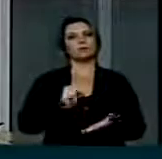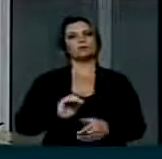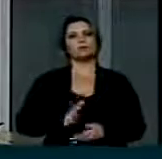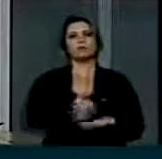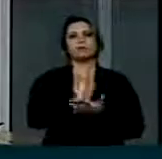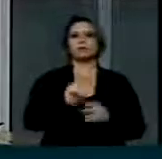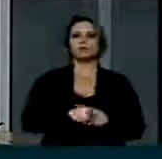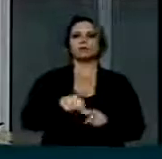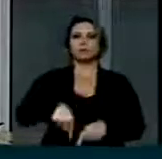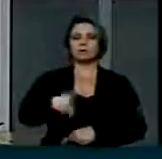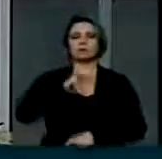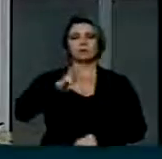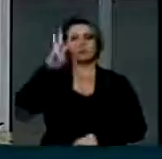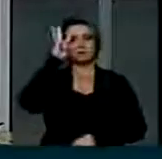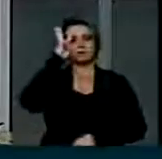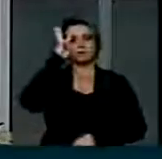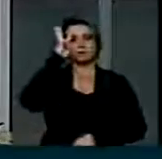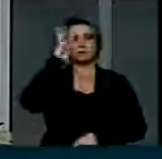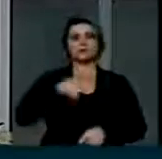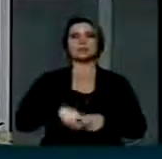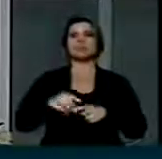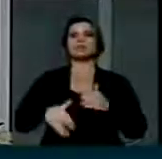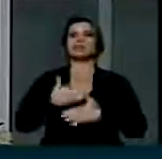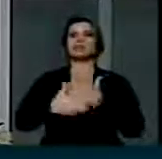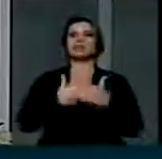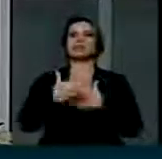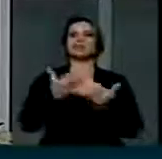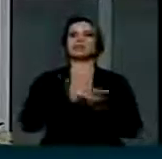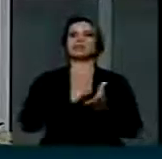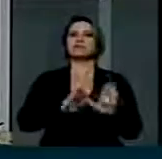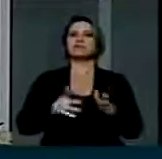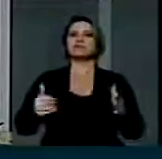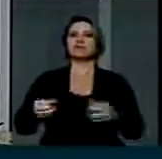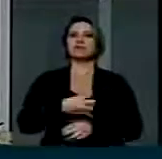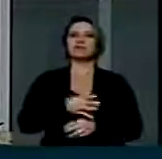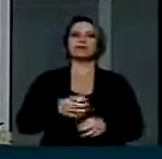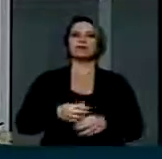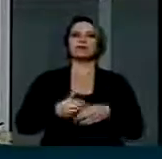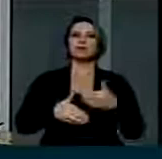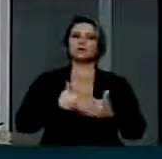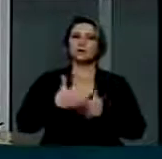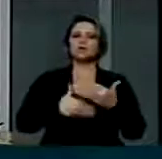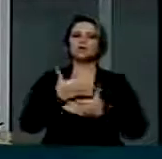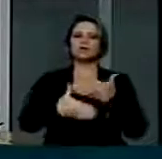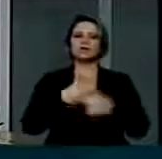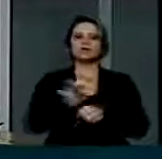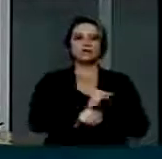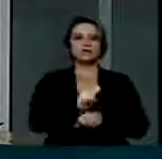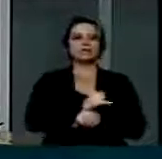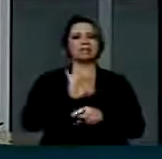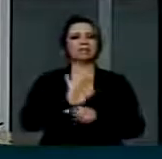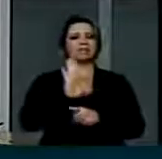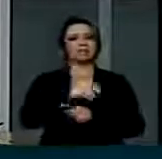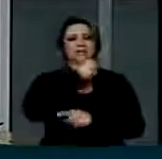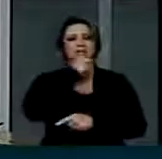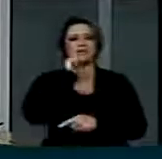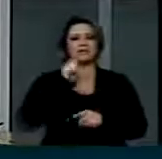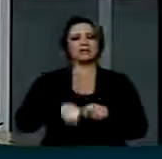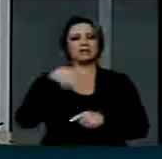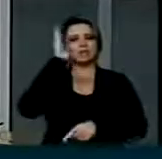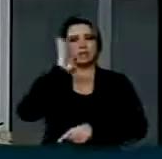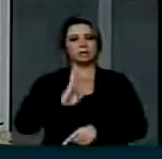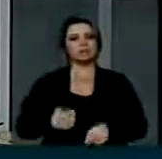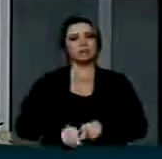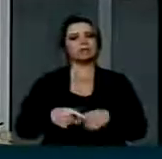na próxima terça-feira, desembarassando uma série de novas ações favoráveis ao Amapá, ao